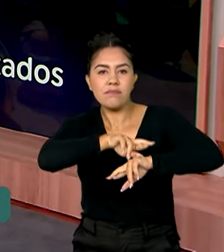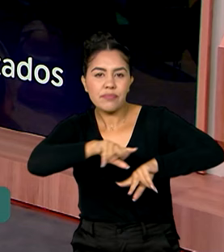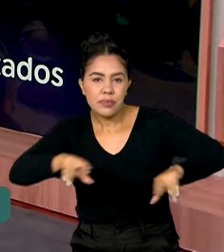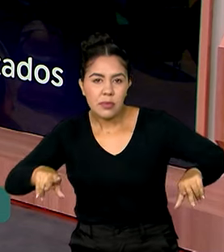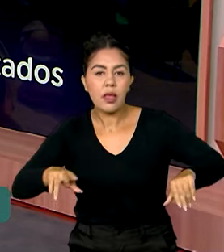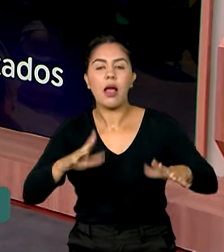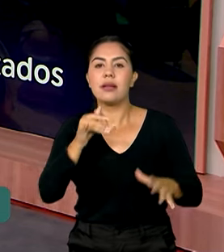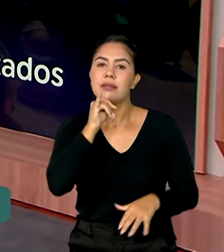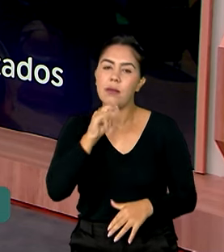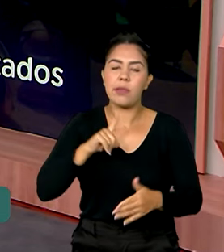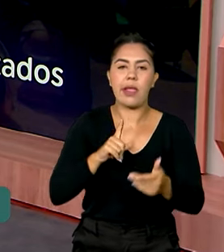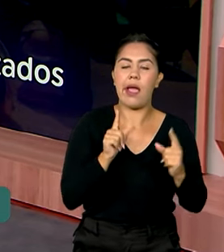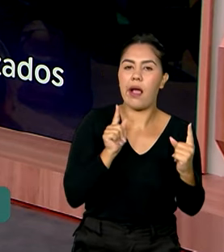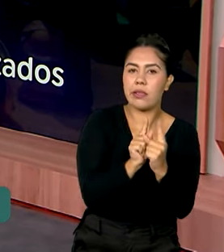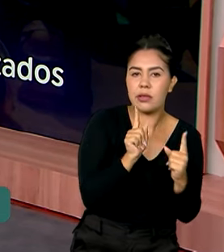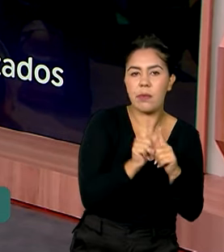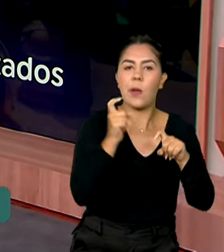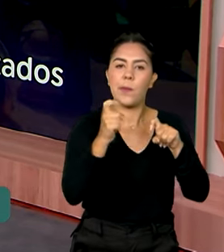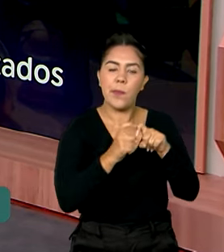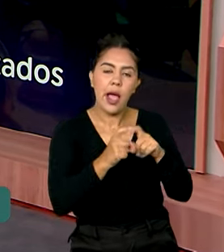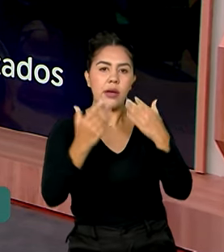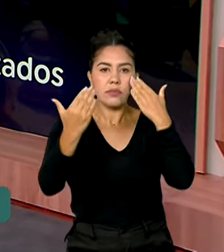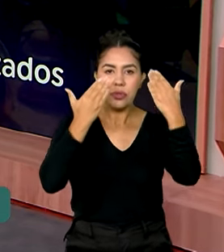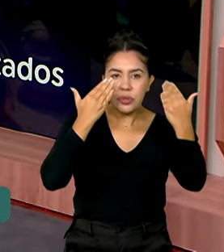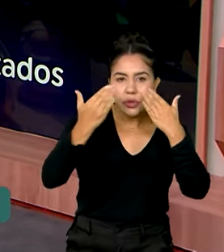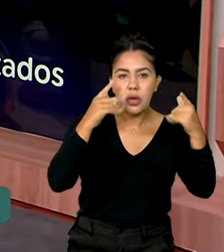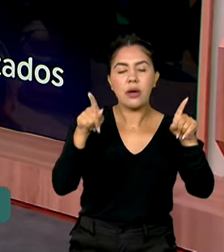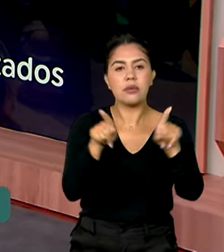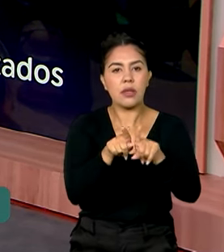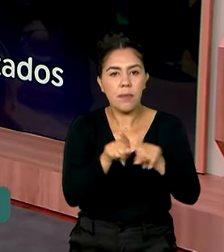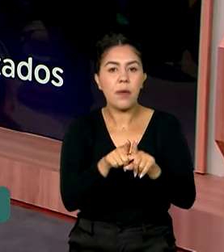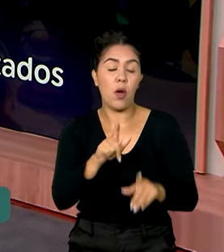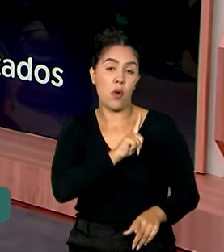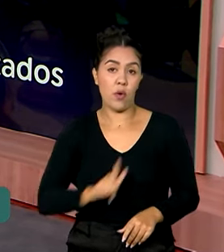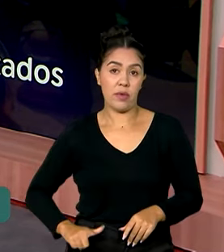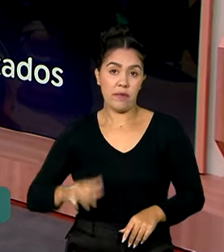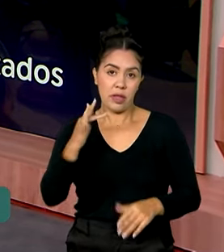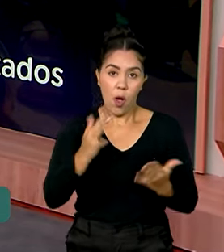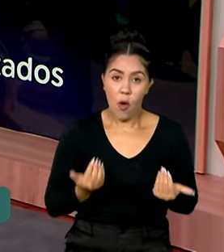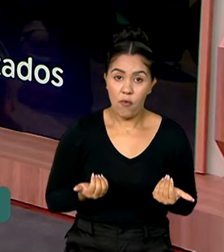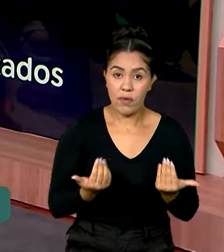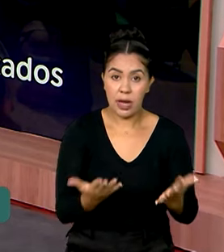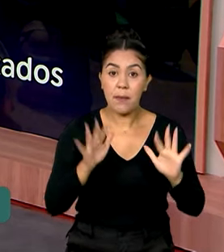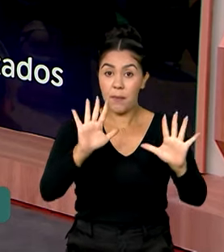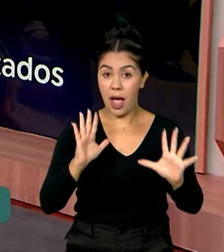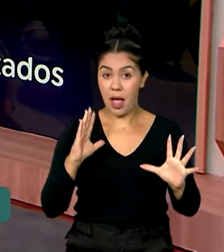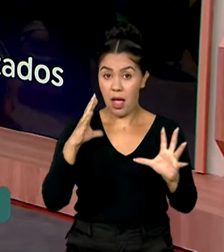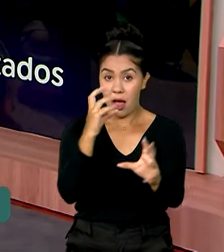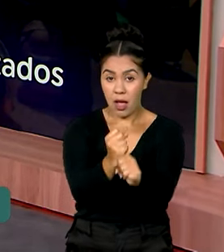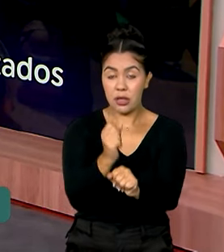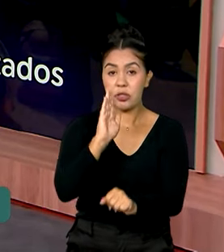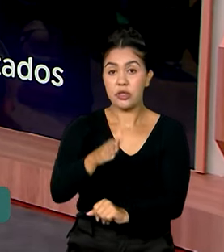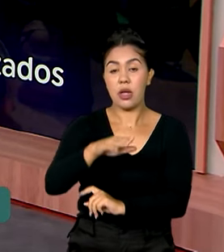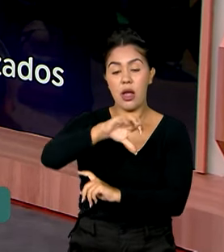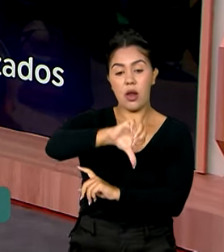recebem apoio médico, psicológico e assistencial oferecido pelo governo federal. Até agora, foram